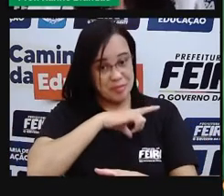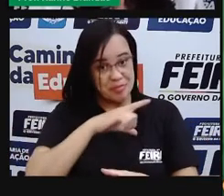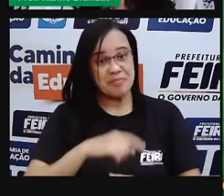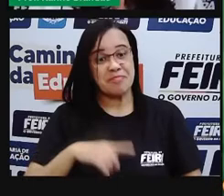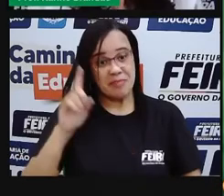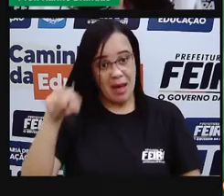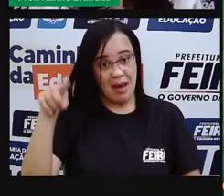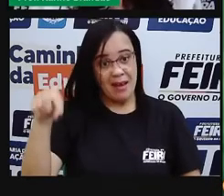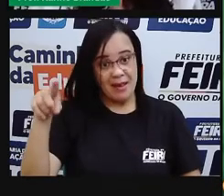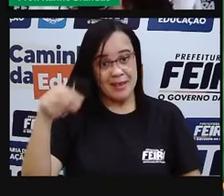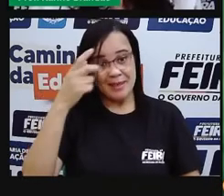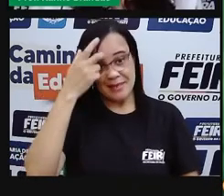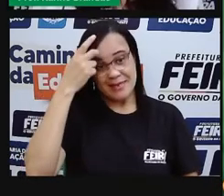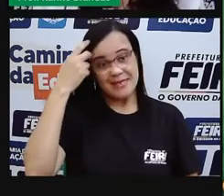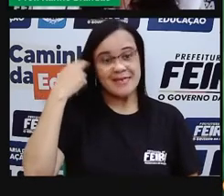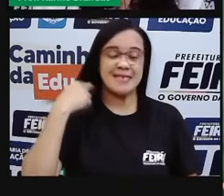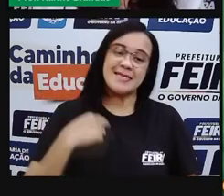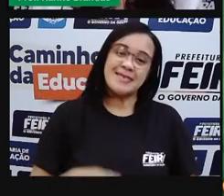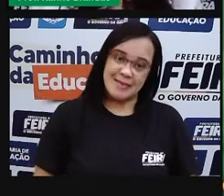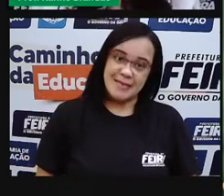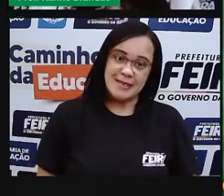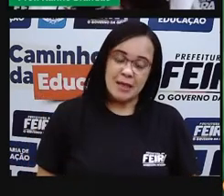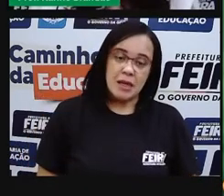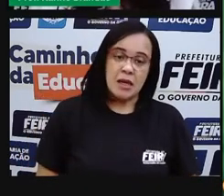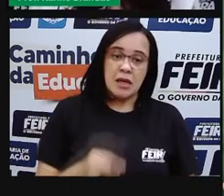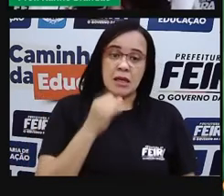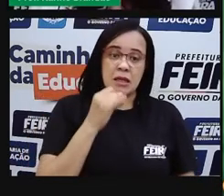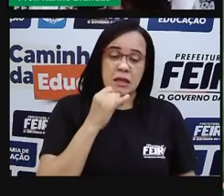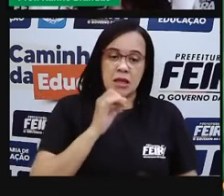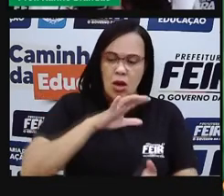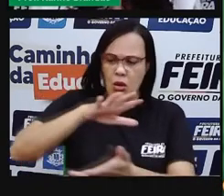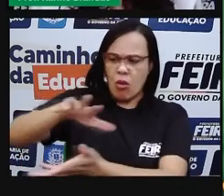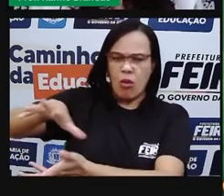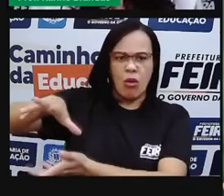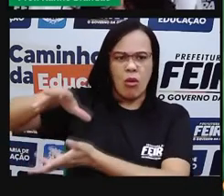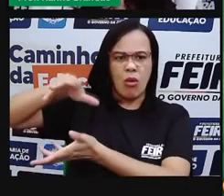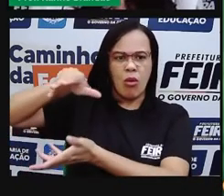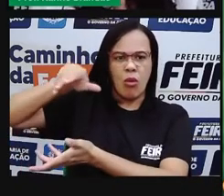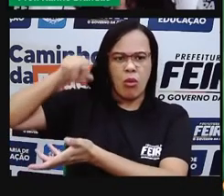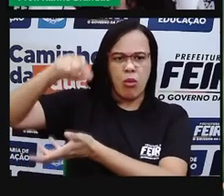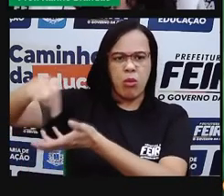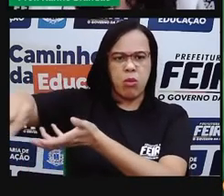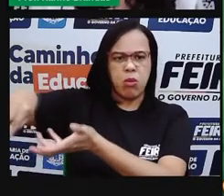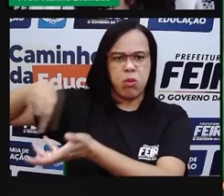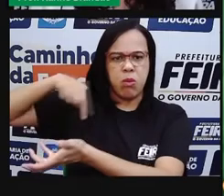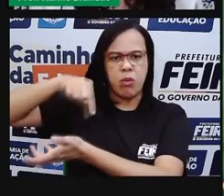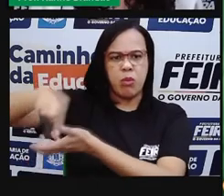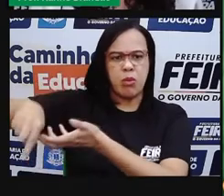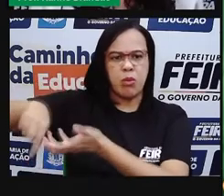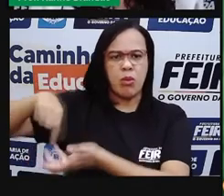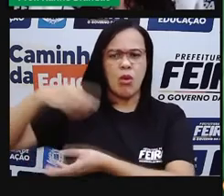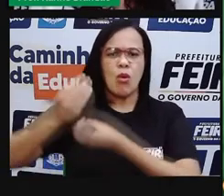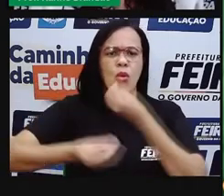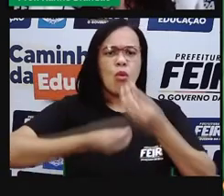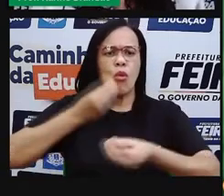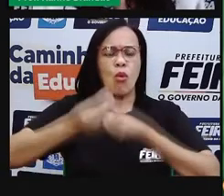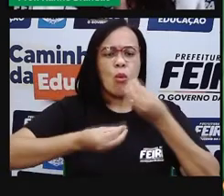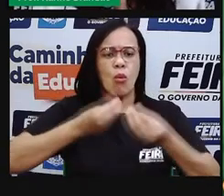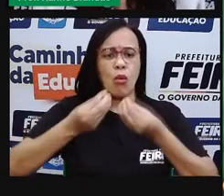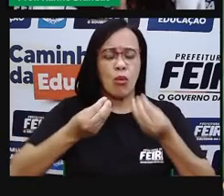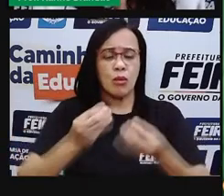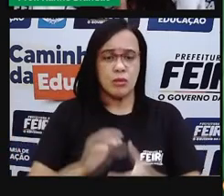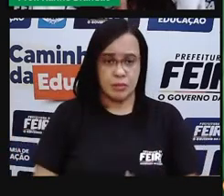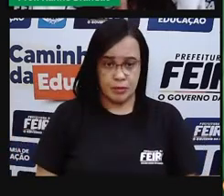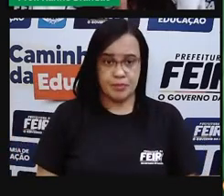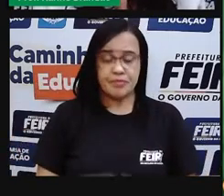E aí, falando um pouquinho mais sobre a água e o planeta Terra, né? Existe uma definição, a gente